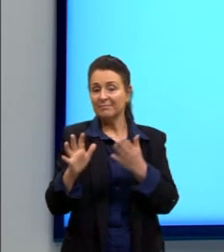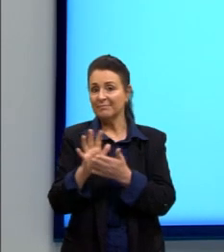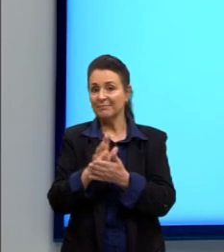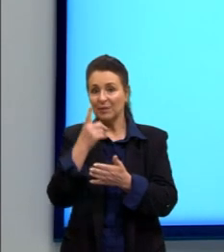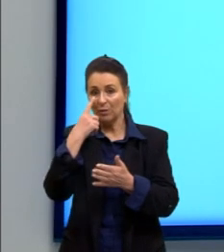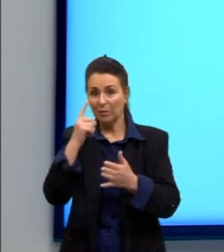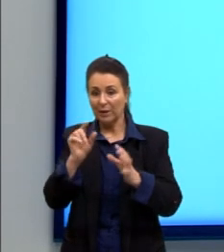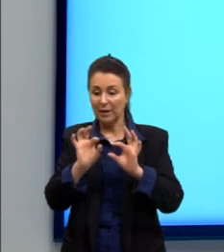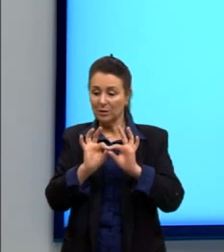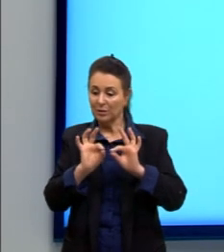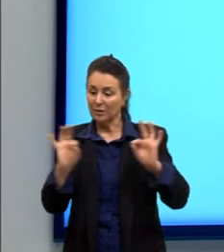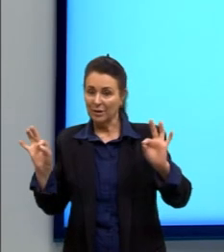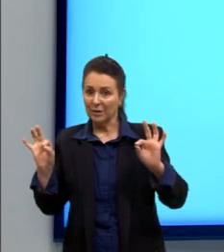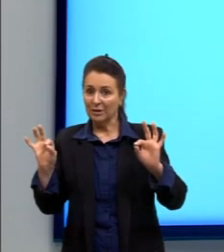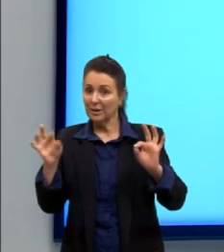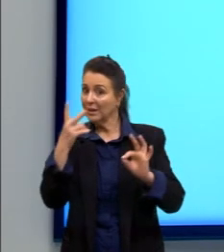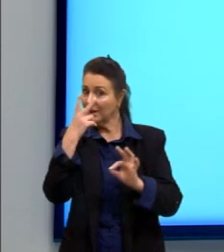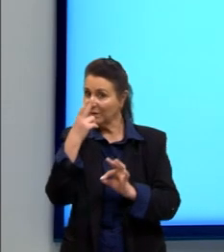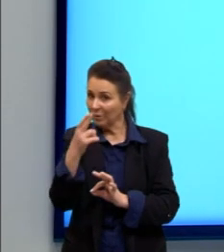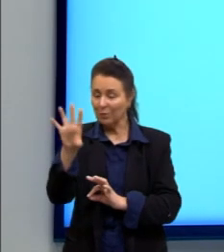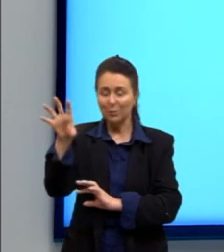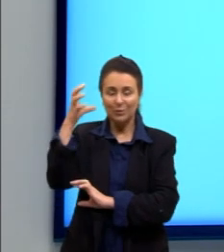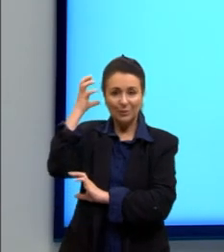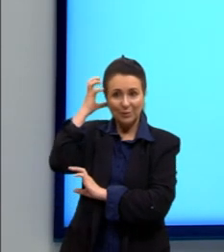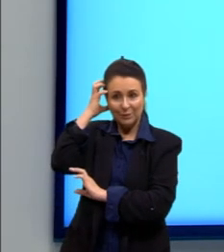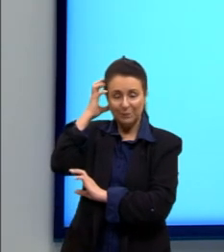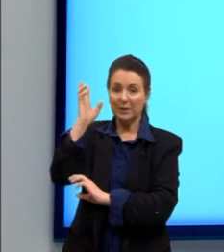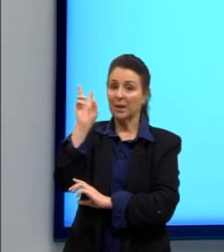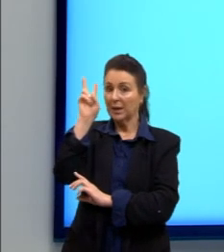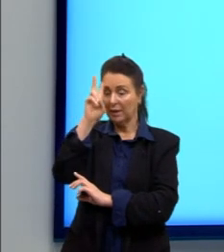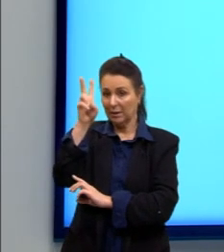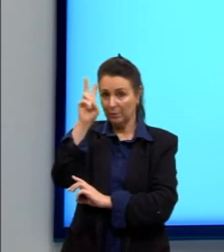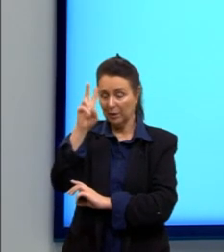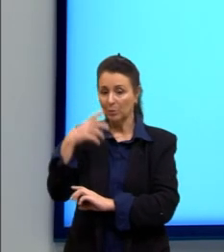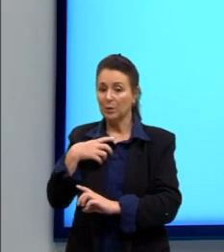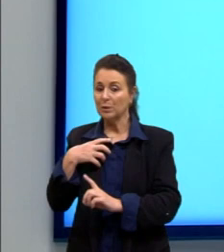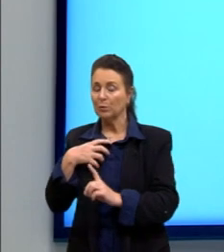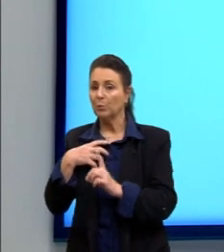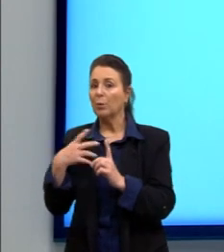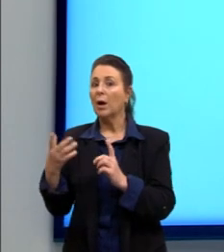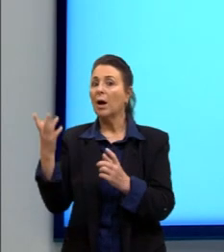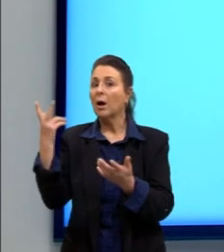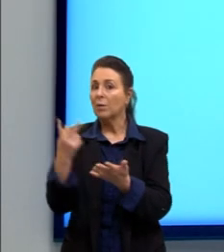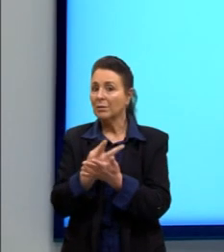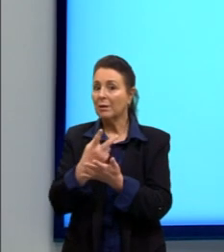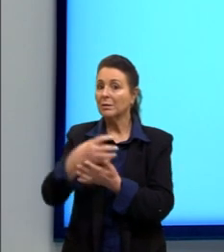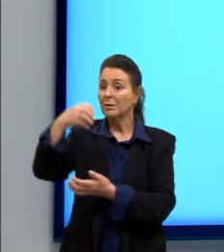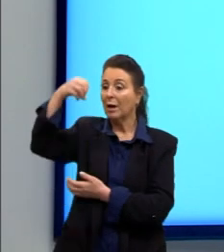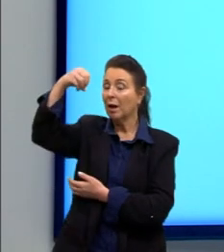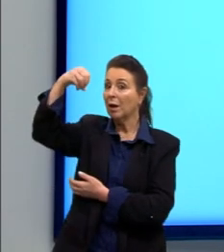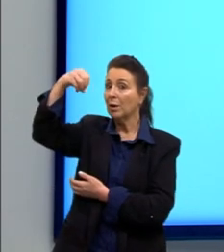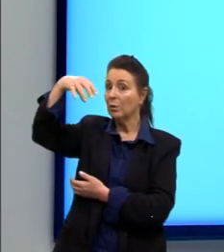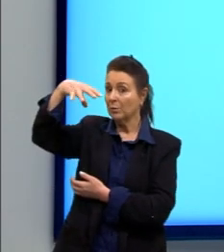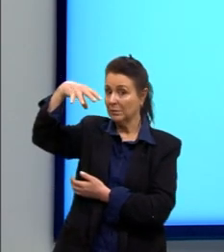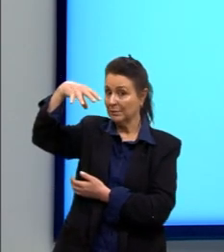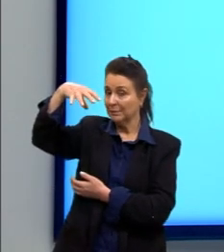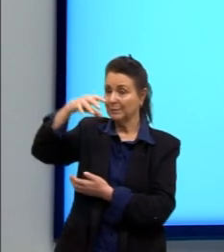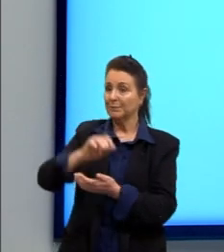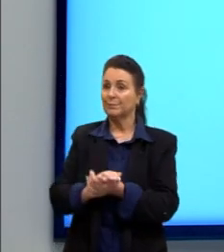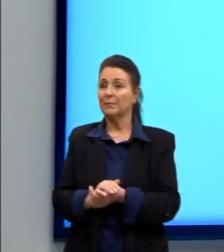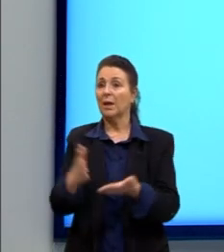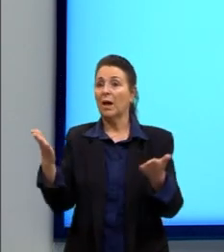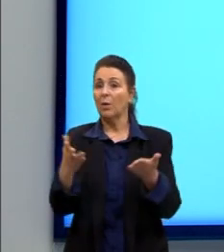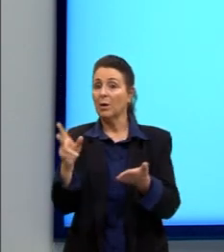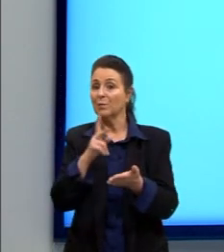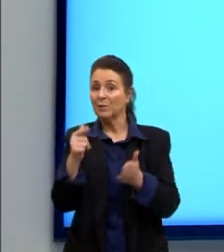longitudinais, que é o caso do Sol. Lembrando, né, que esse é um efeito que também vai acontecer na luz. Agora, eu vou